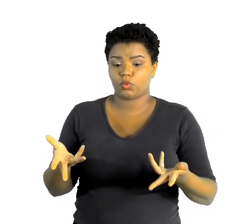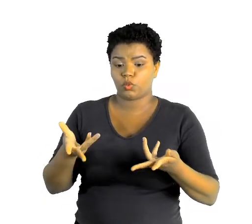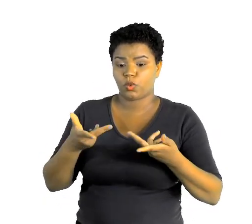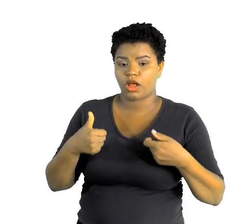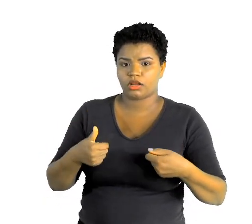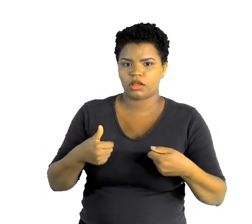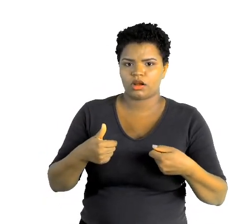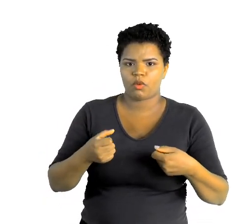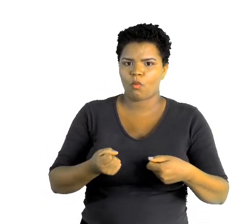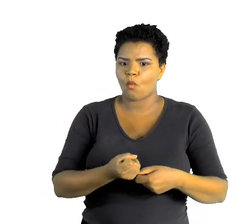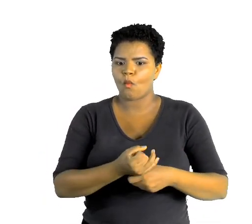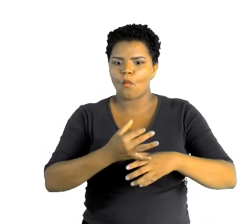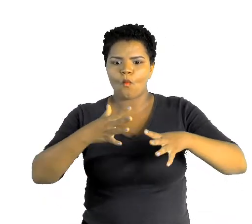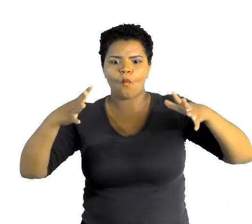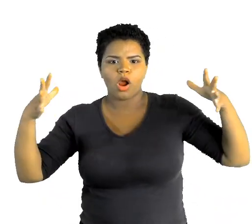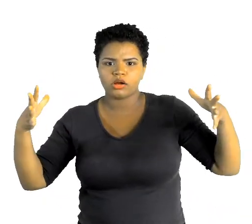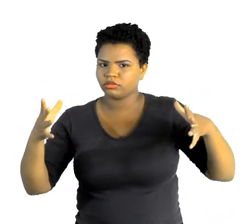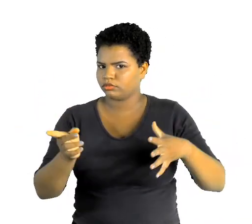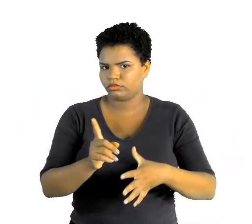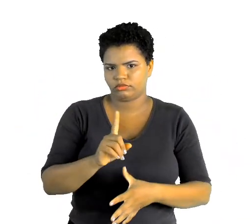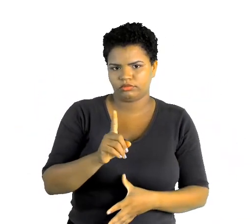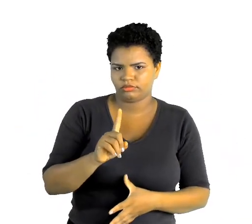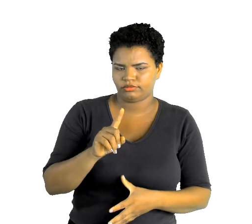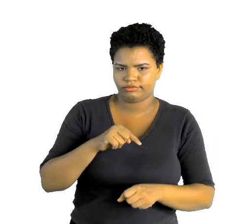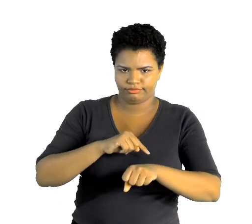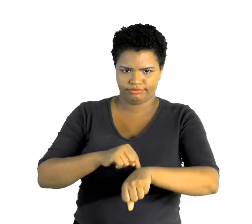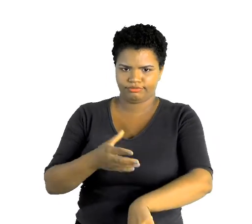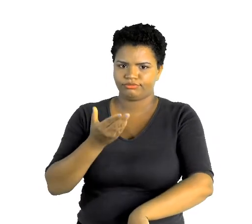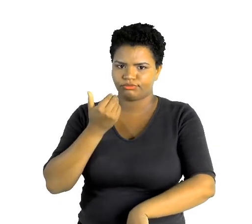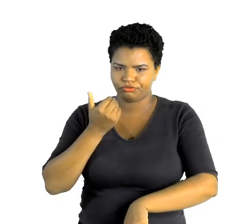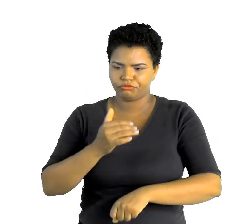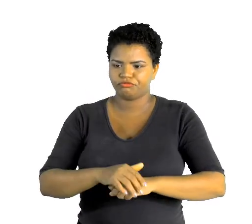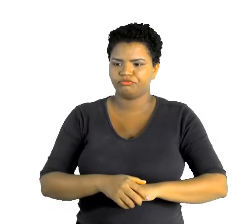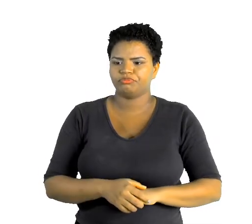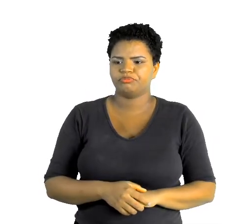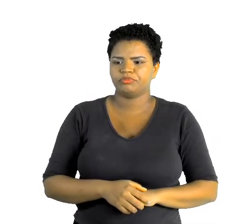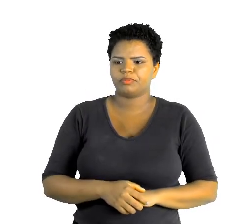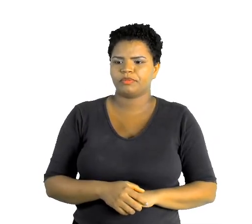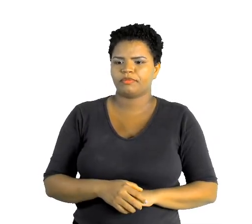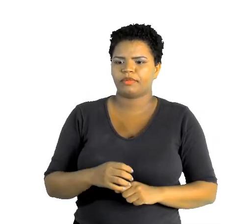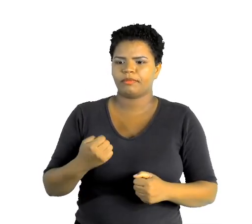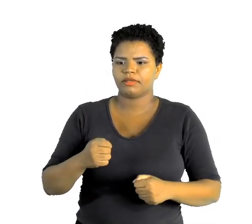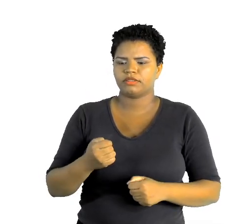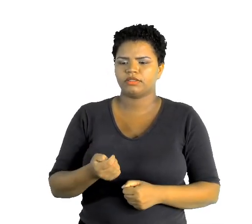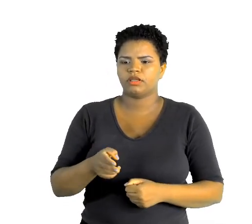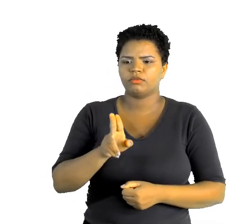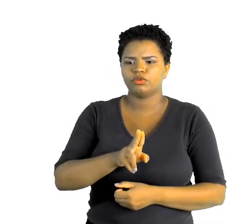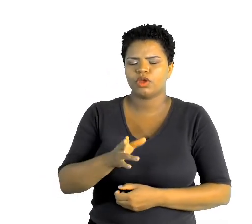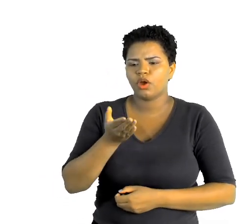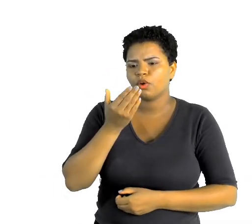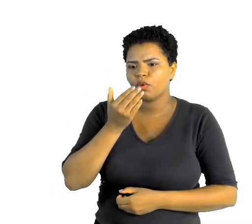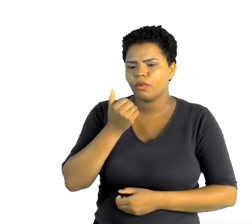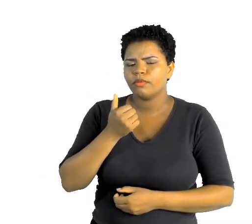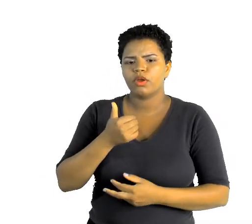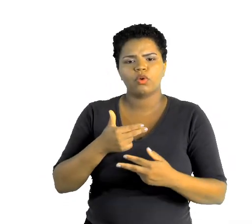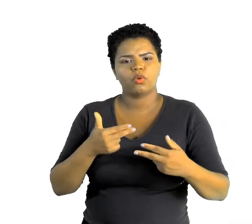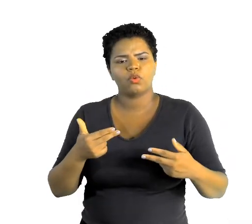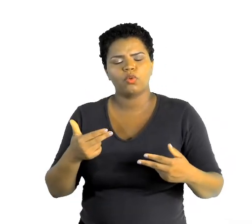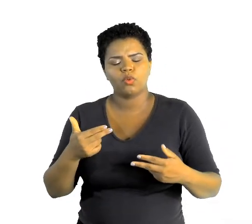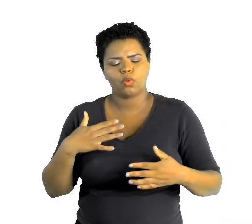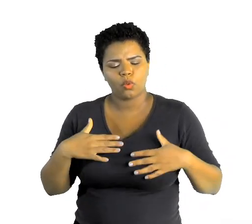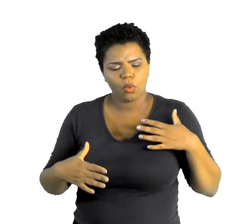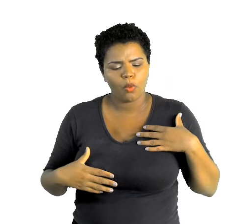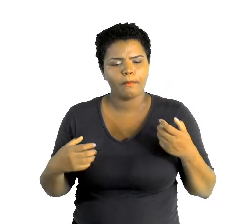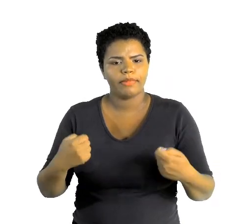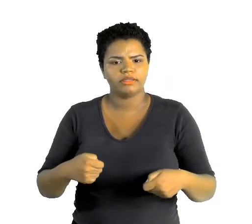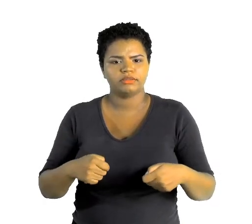quantidade na sua alimentação. Nós precisamos consumir aquilo que o corpo precisa, não mais nem